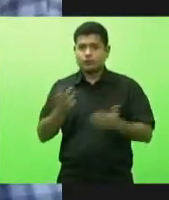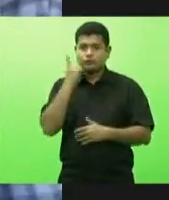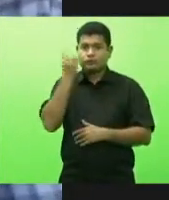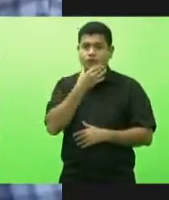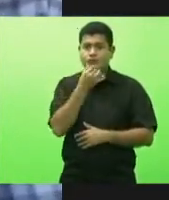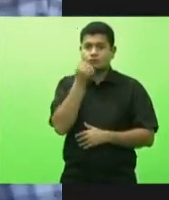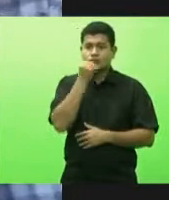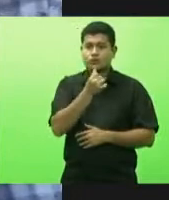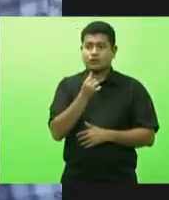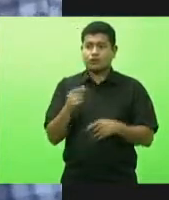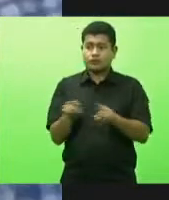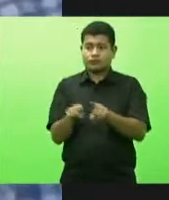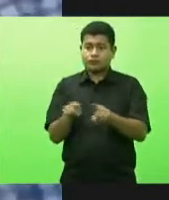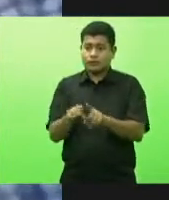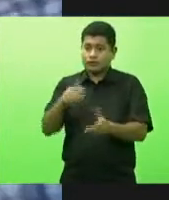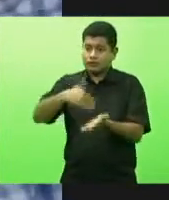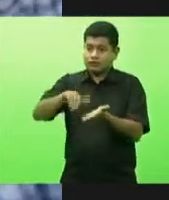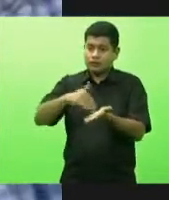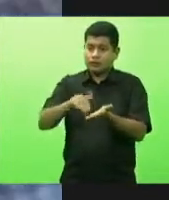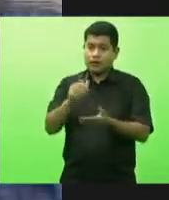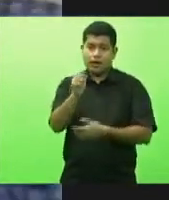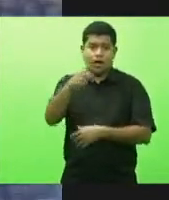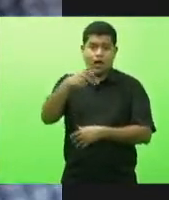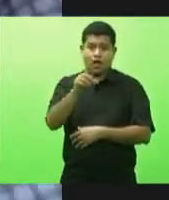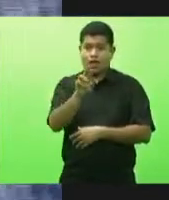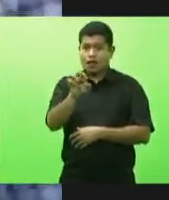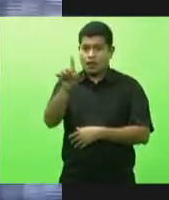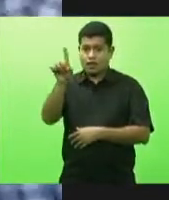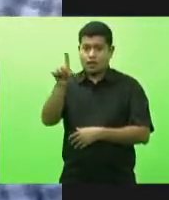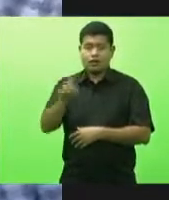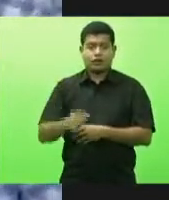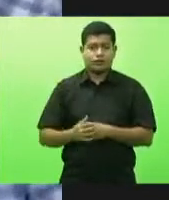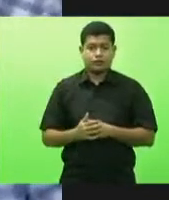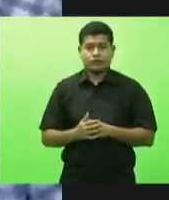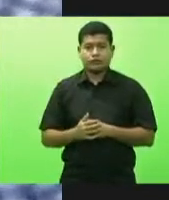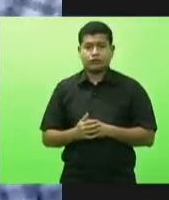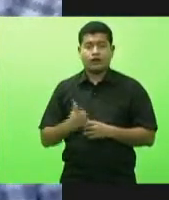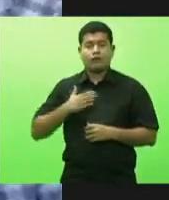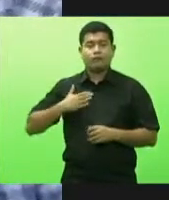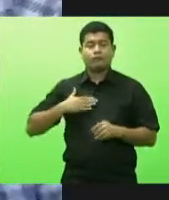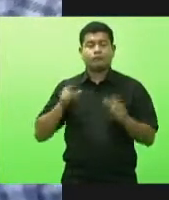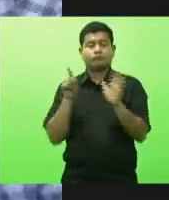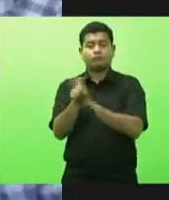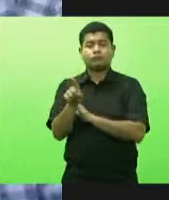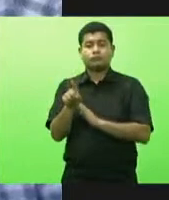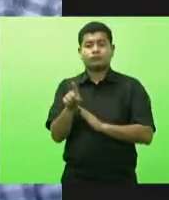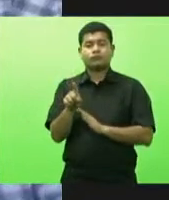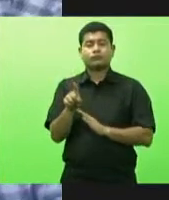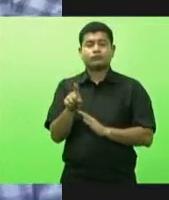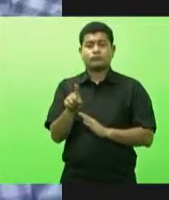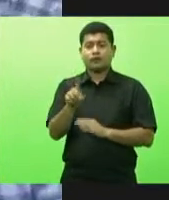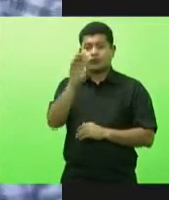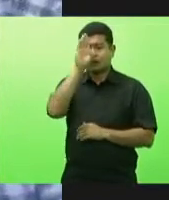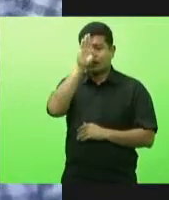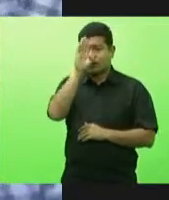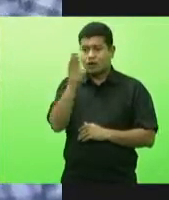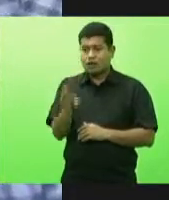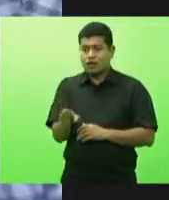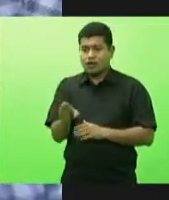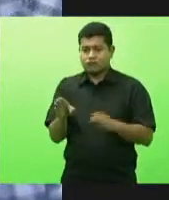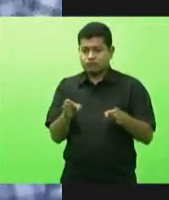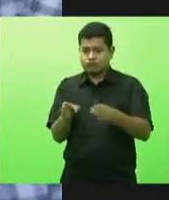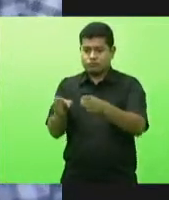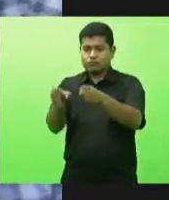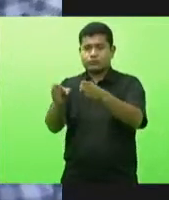o secretário André Mota a minha pergunta vai na direção deputado João